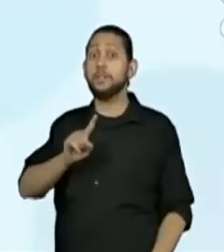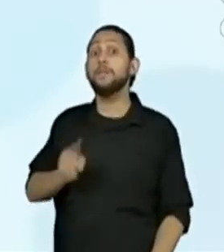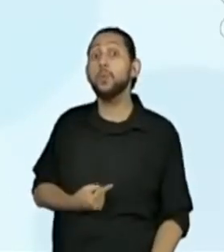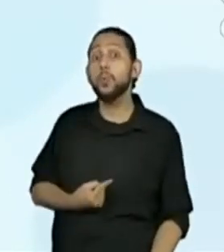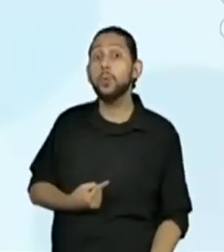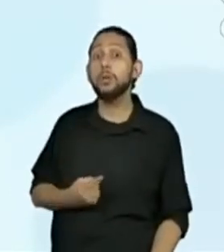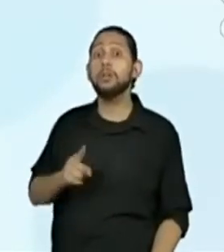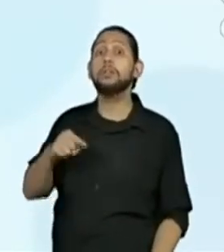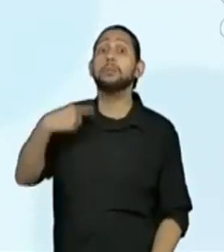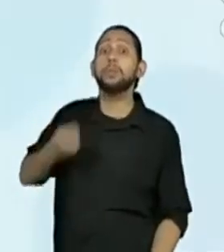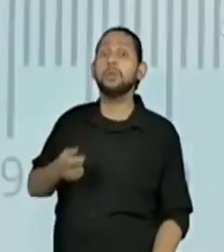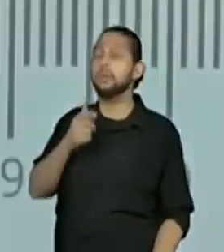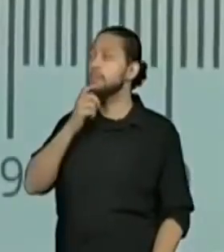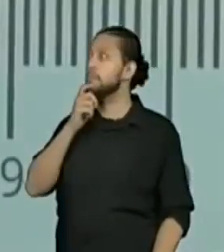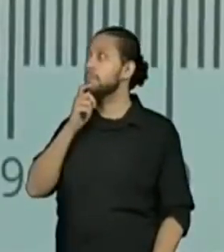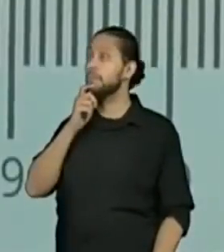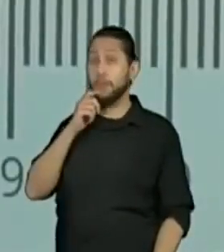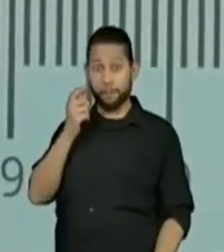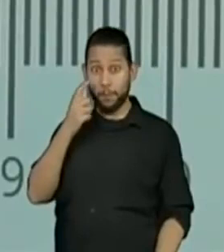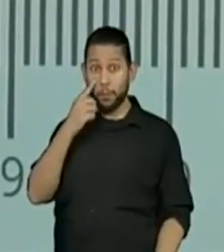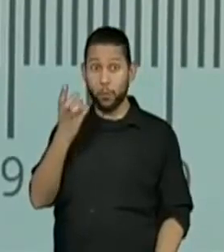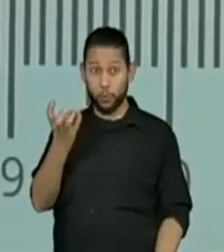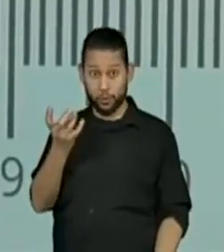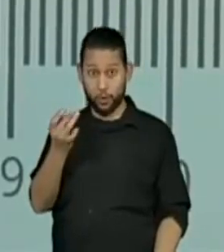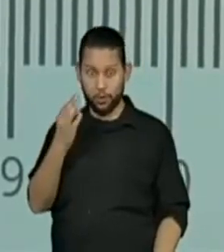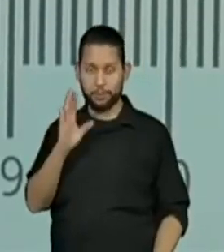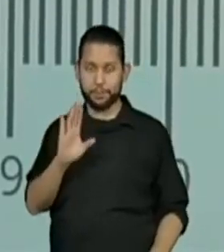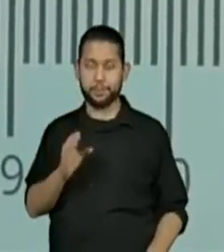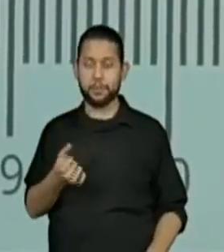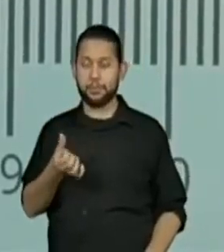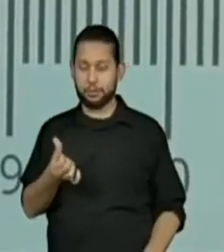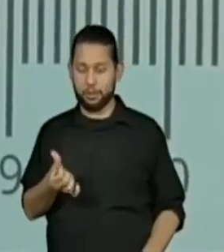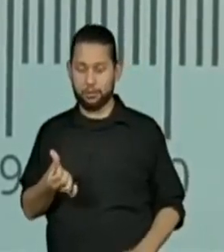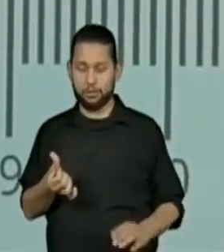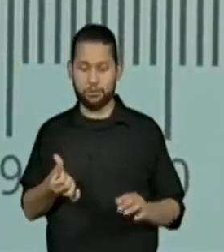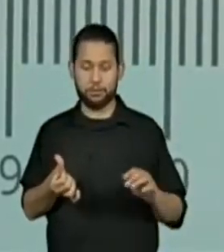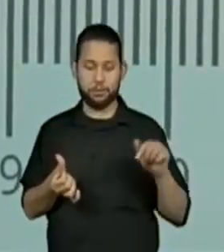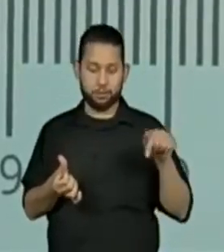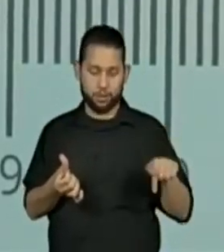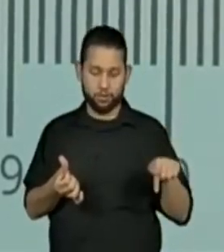vou colocar... Observem, até a metade são 5.